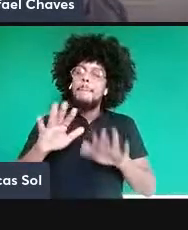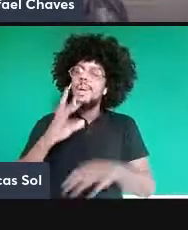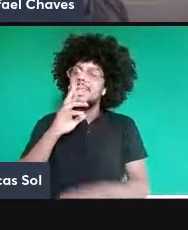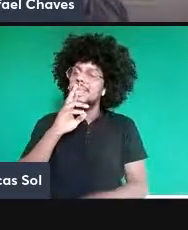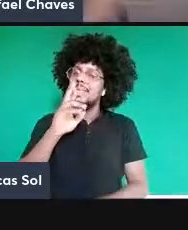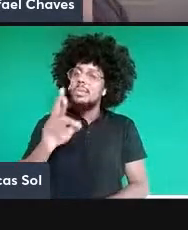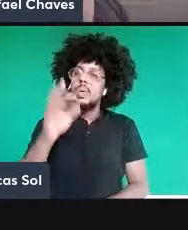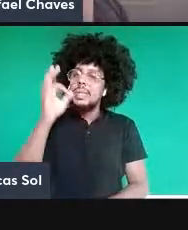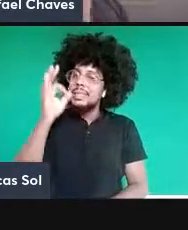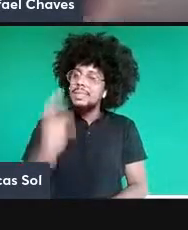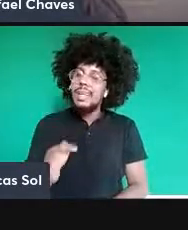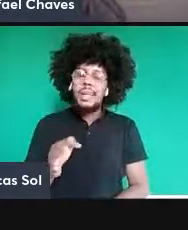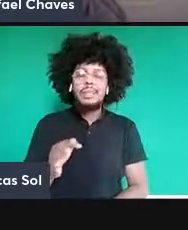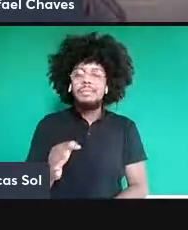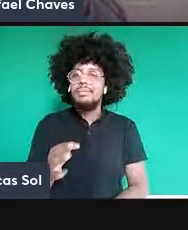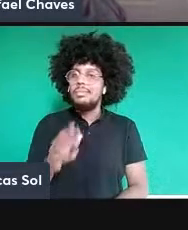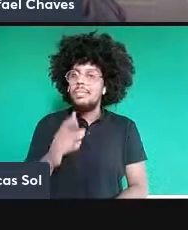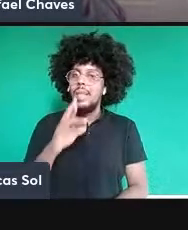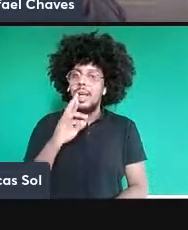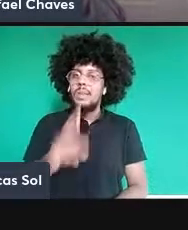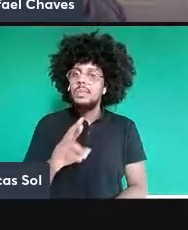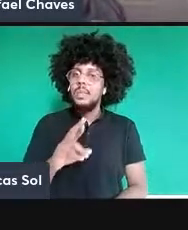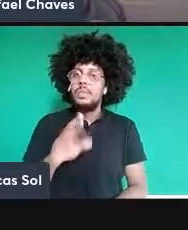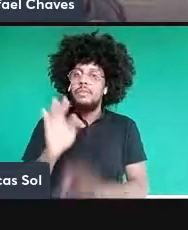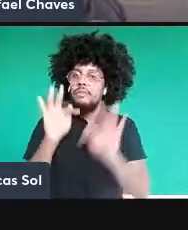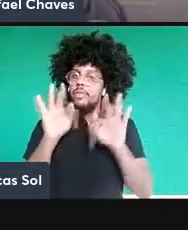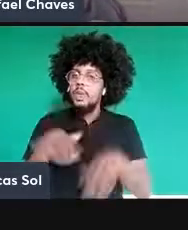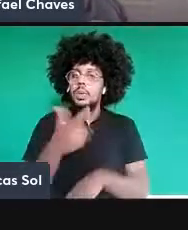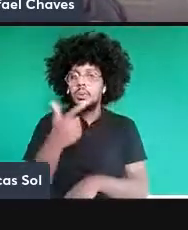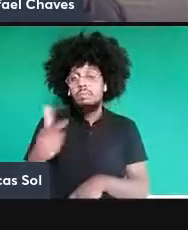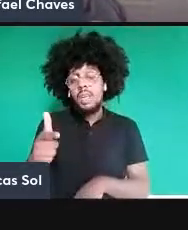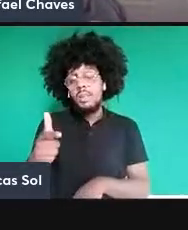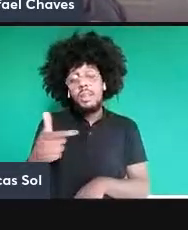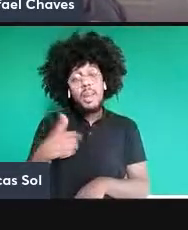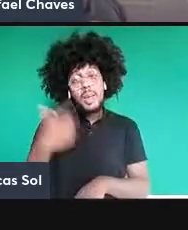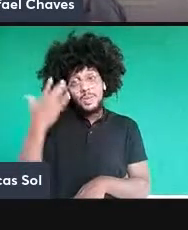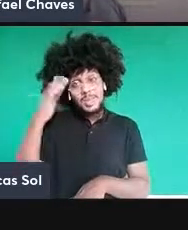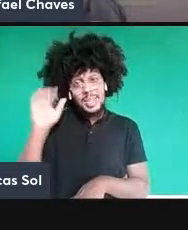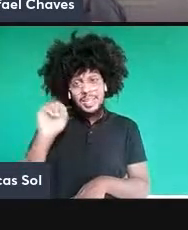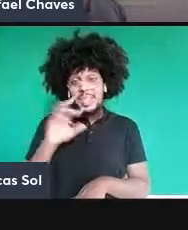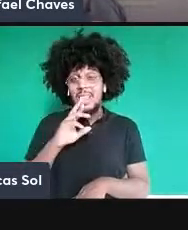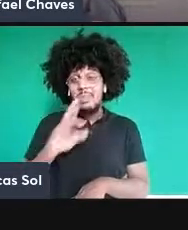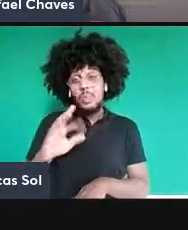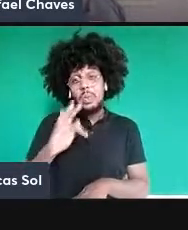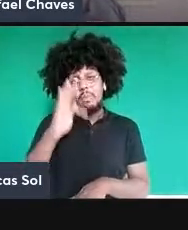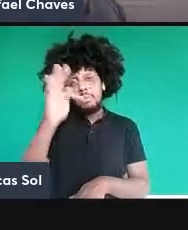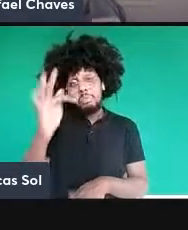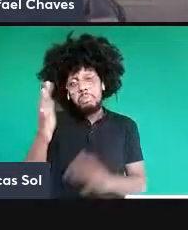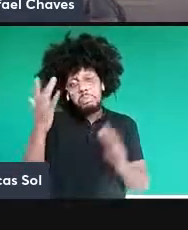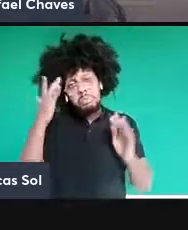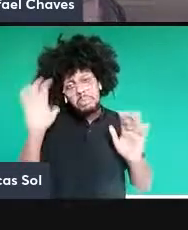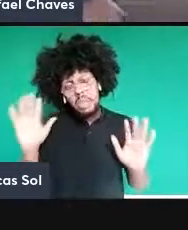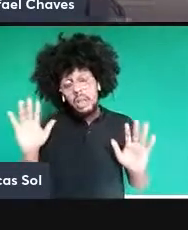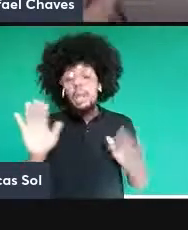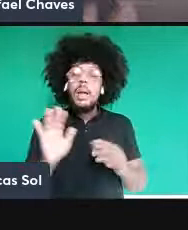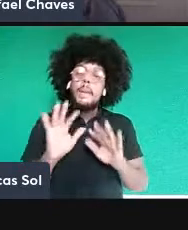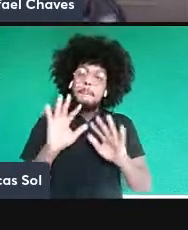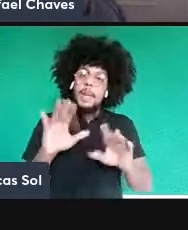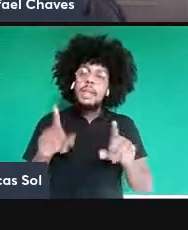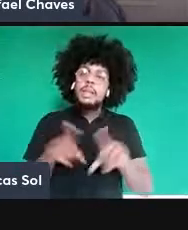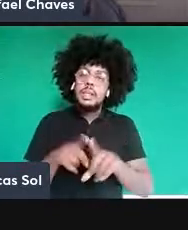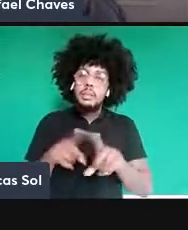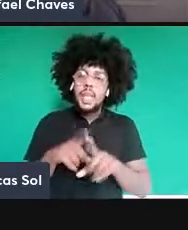conclusiva ainda se é que isso vai ser possível algum dia. Então, tem um pouco a ver também com o fato de que existem várias